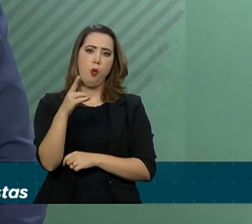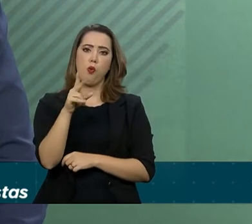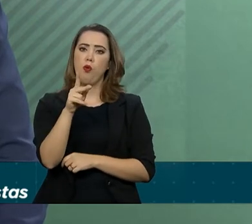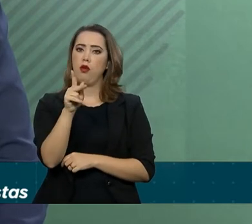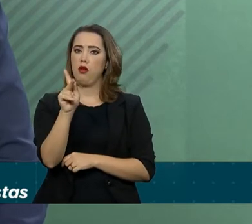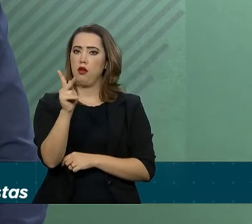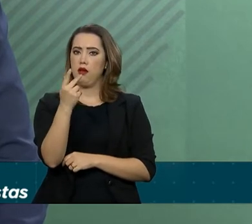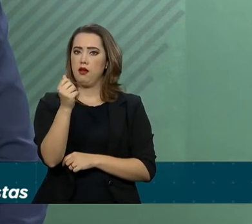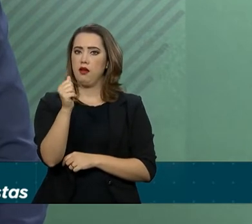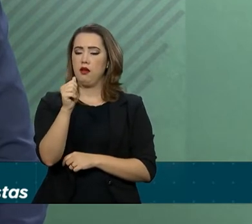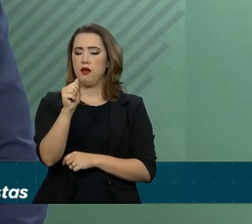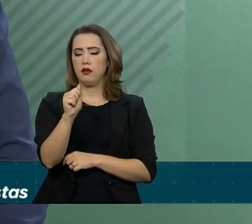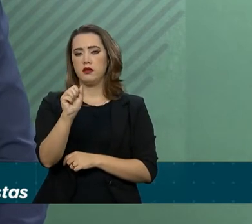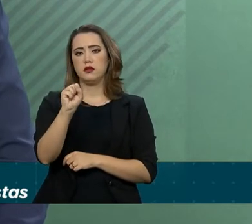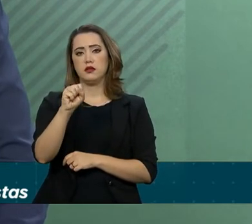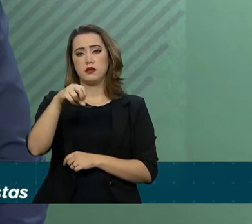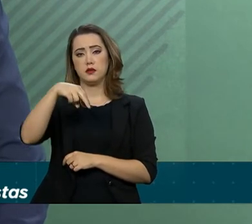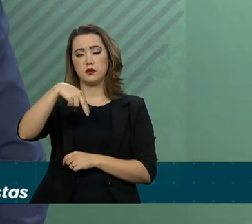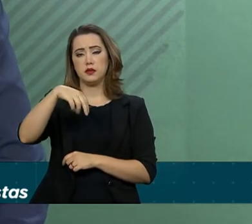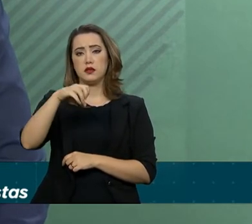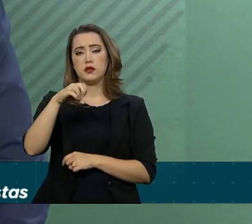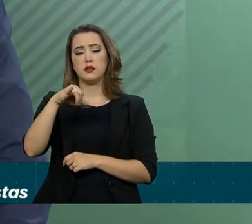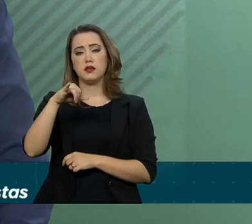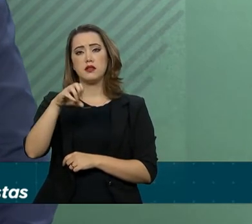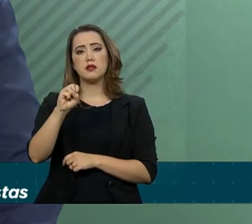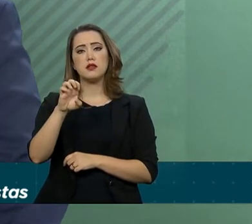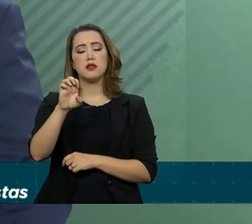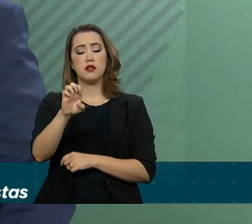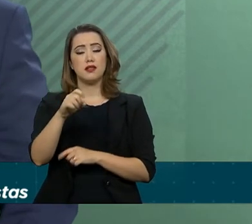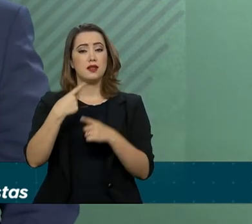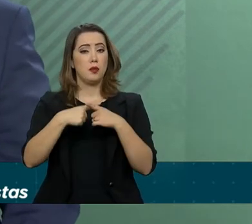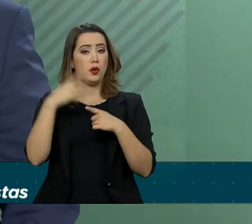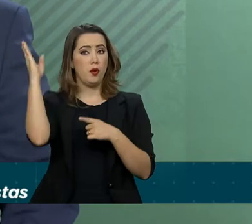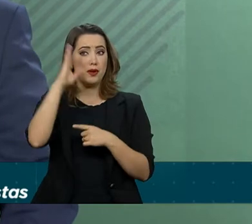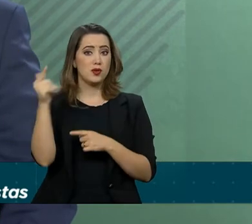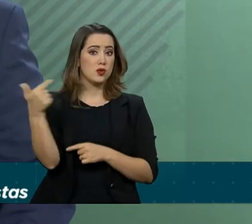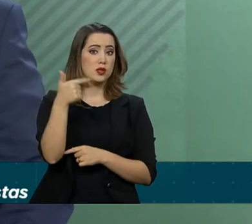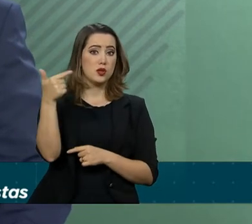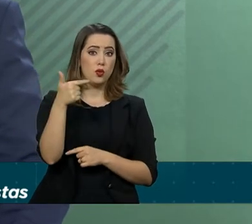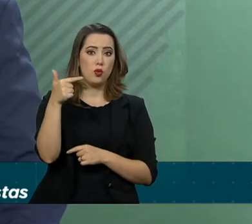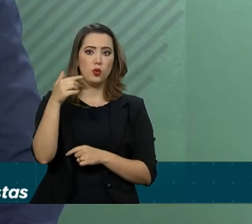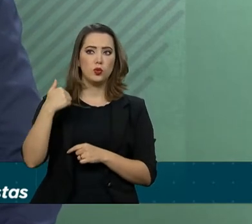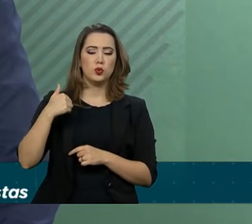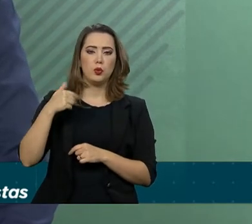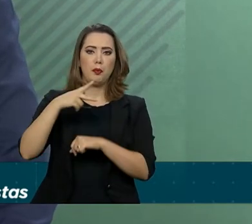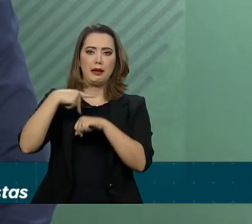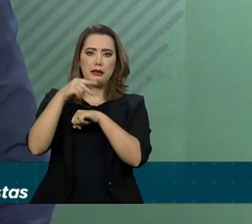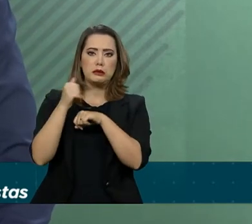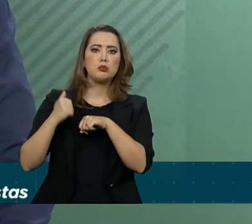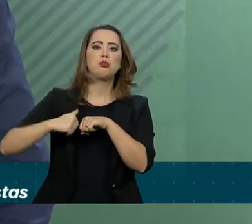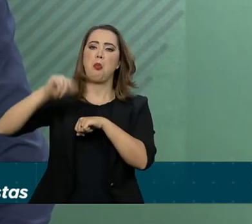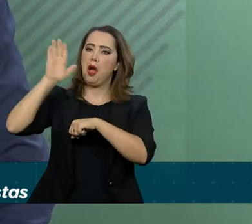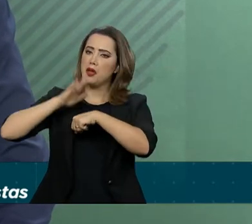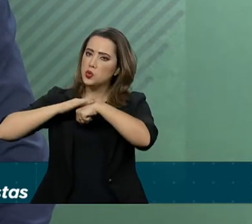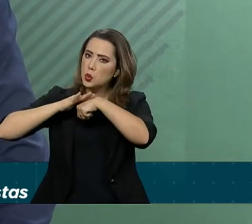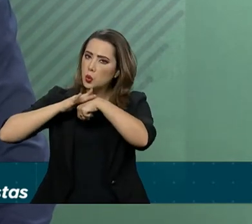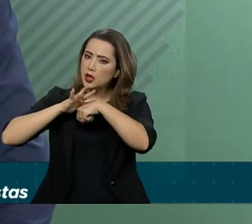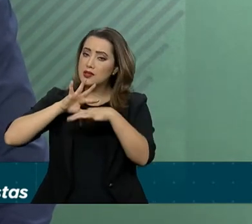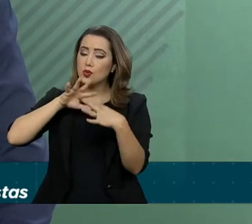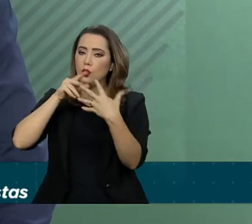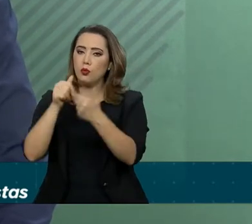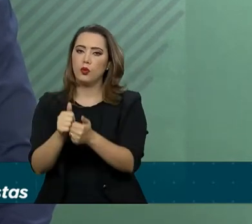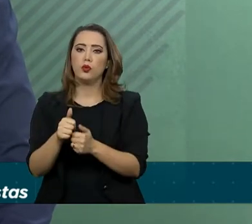o Brasil é o segundo maior país em número de casos dessa doença no mundo. O primeiro é a Índia,